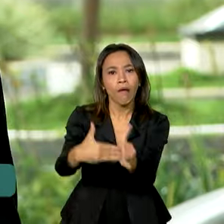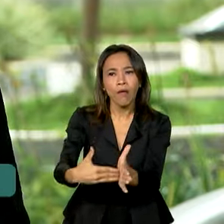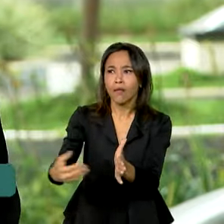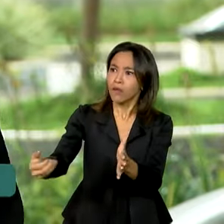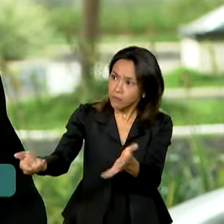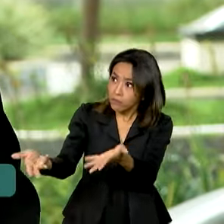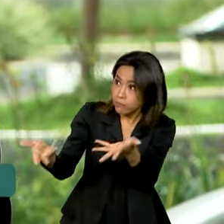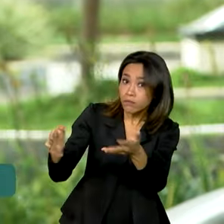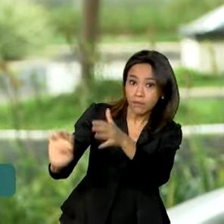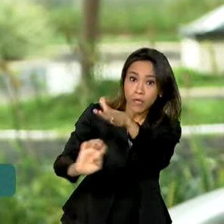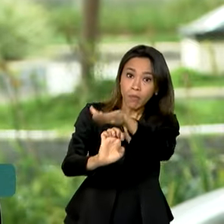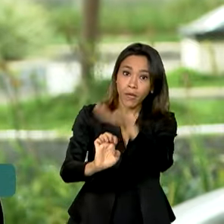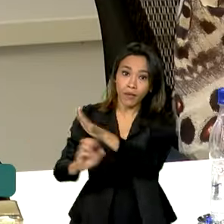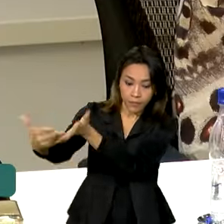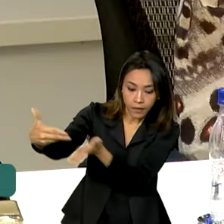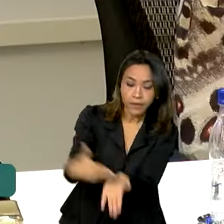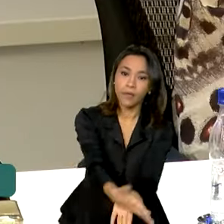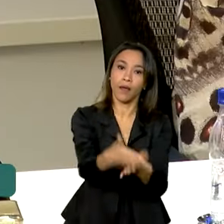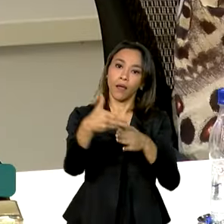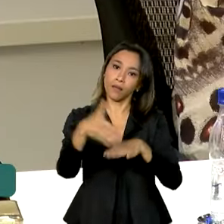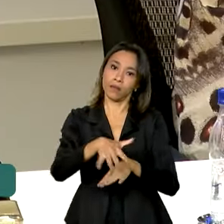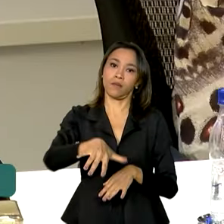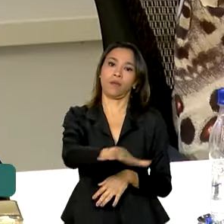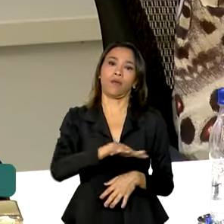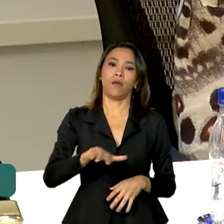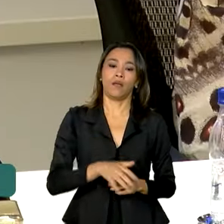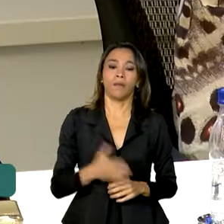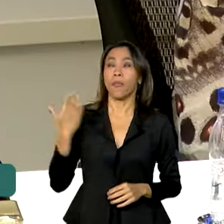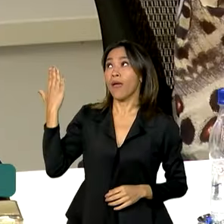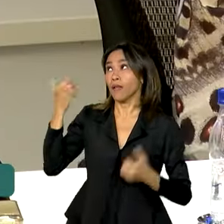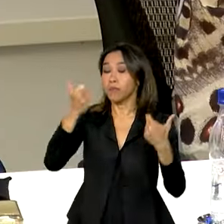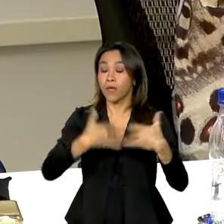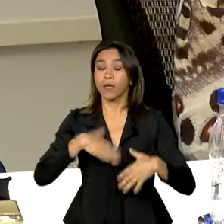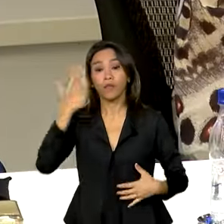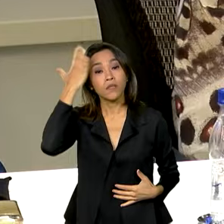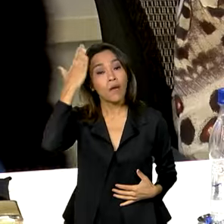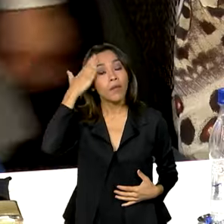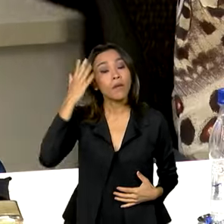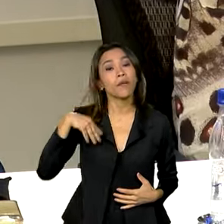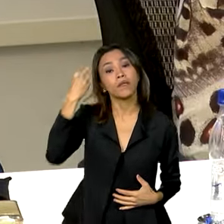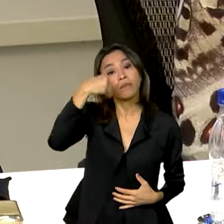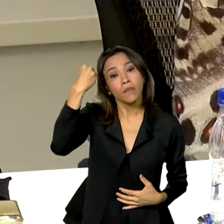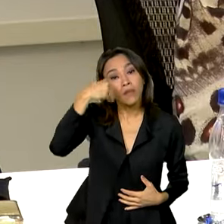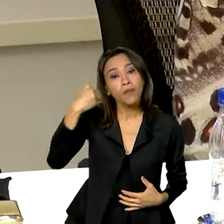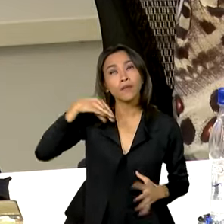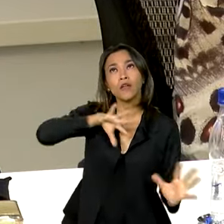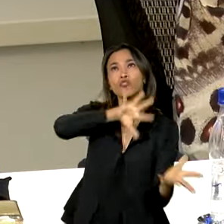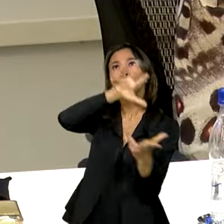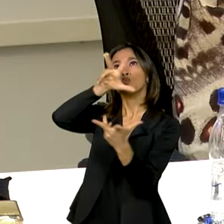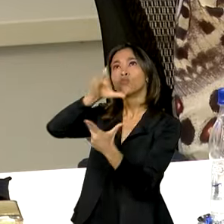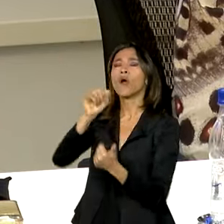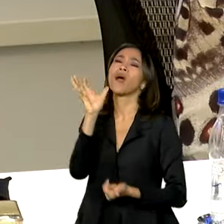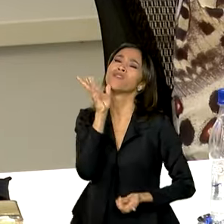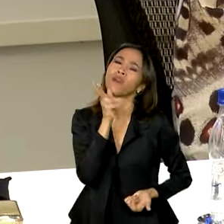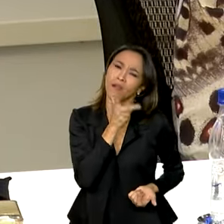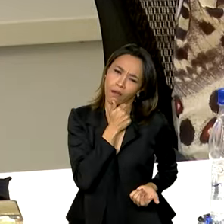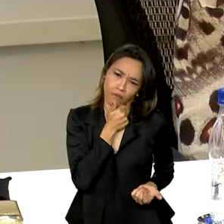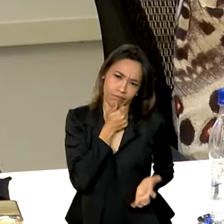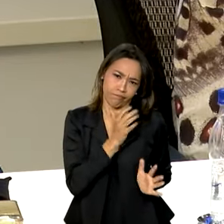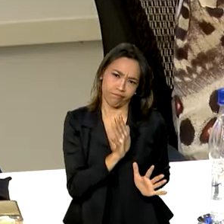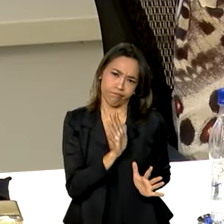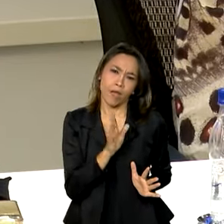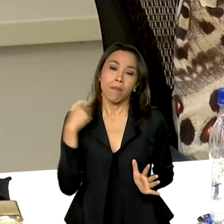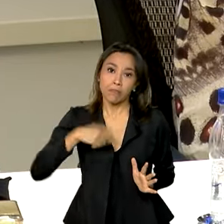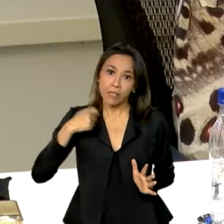empresas neste mercado. Nós sabemos, por essa experiência internacional, que é um processo lento mesmo. Mas nós temos que lutar contra